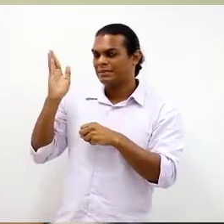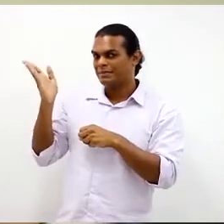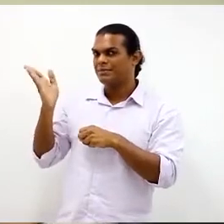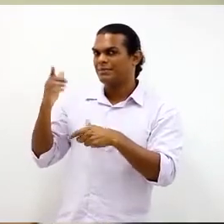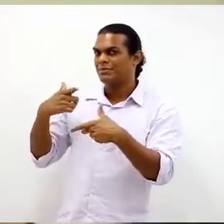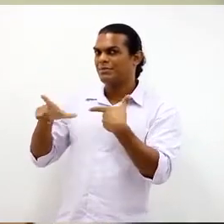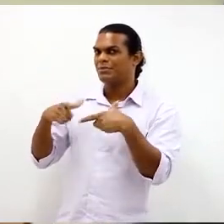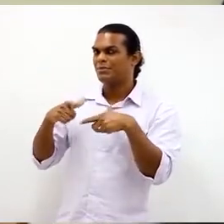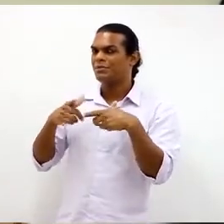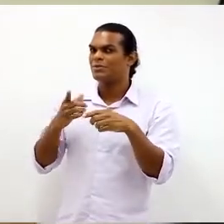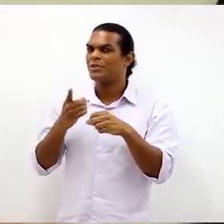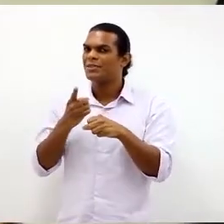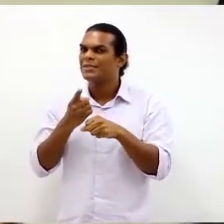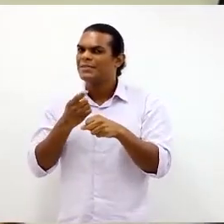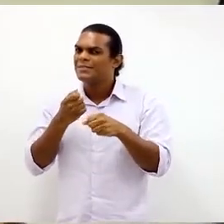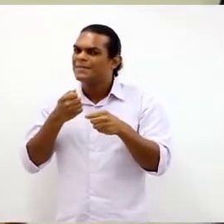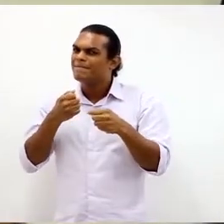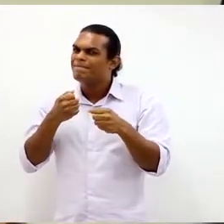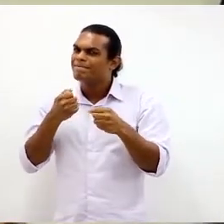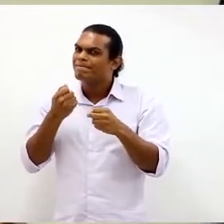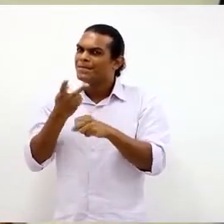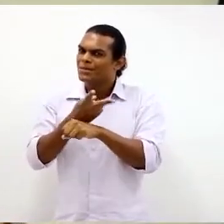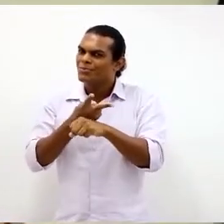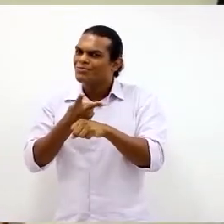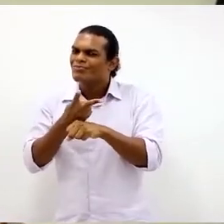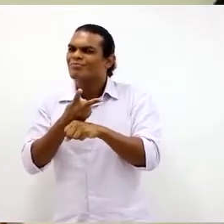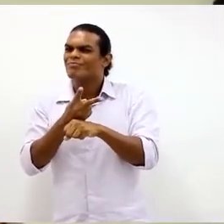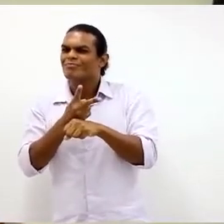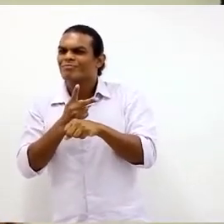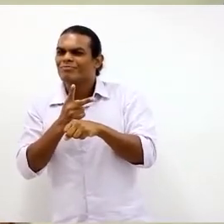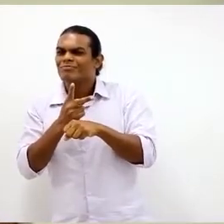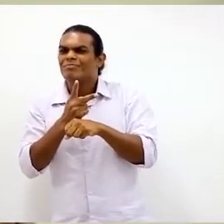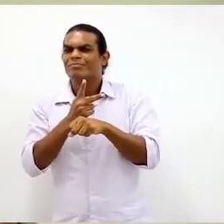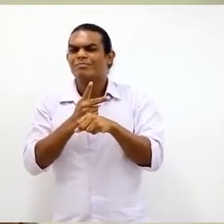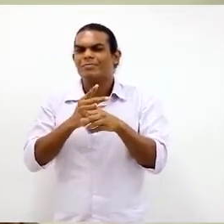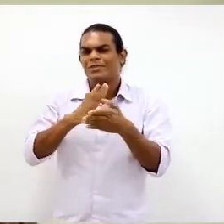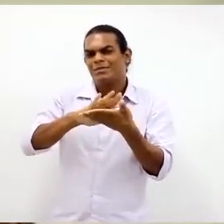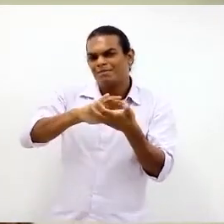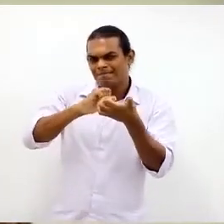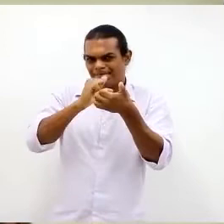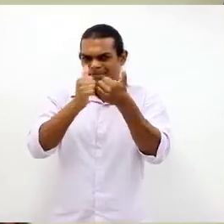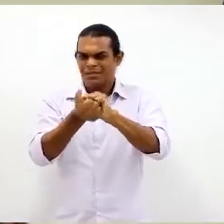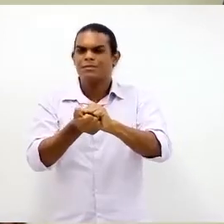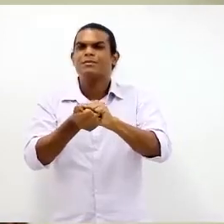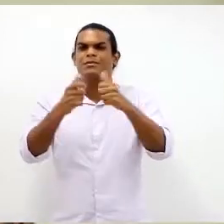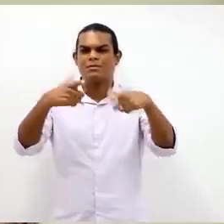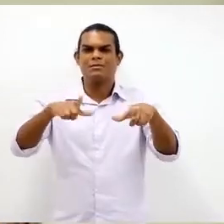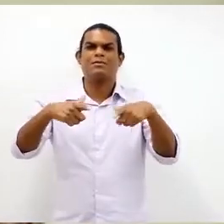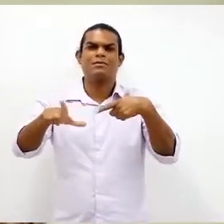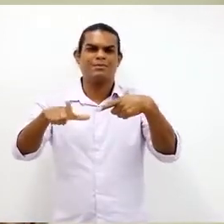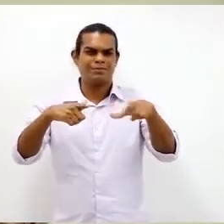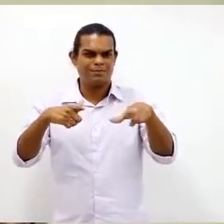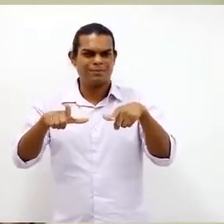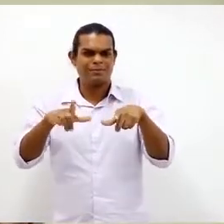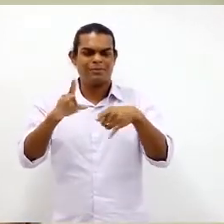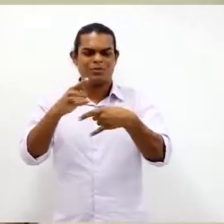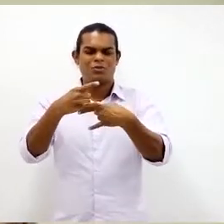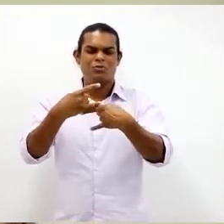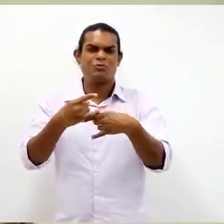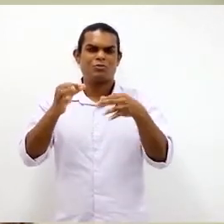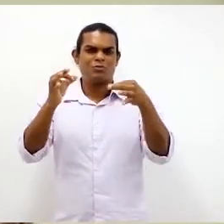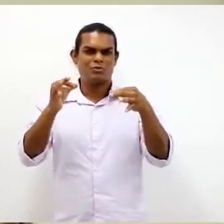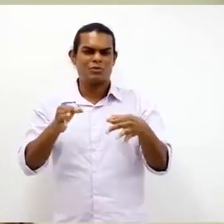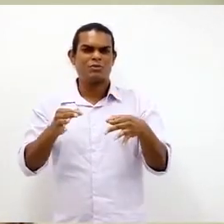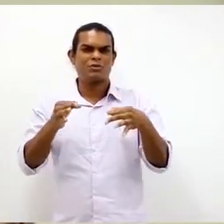ao mobiliário que tem dentro do ambiente de trabalho, que isso também é ergonômico. E, por um outro